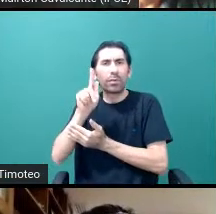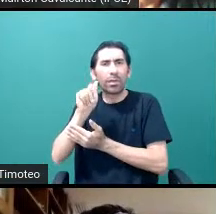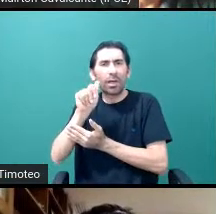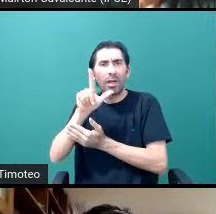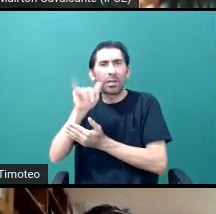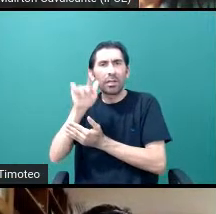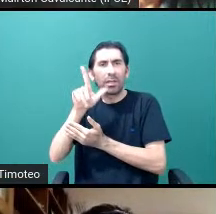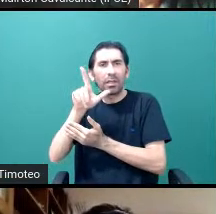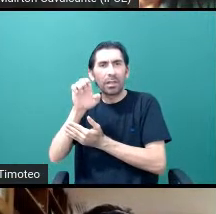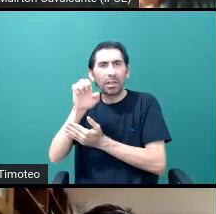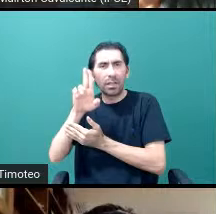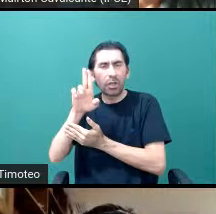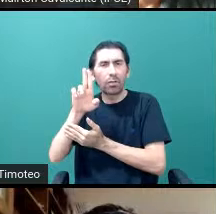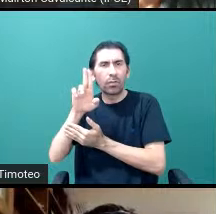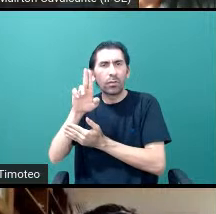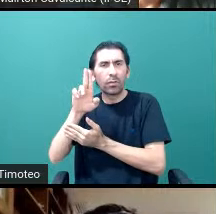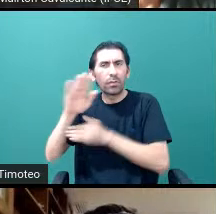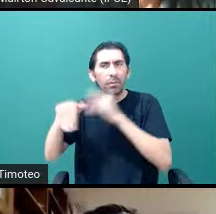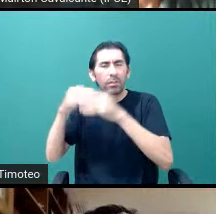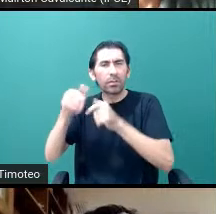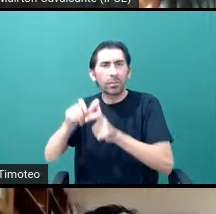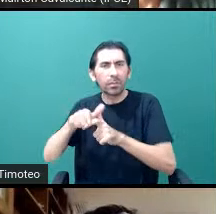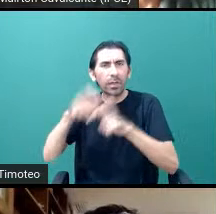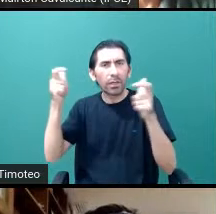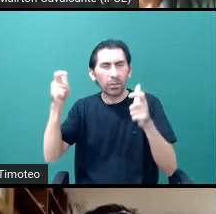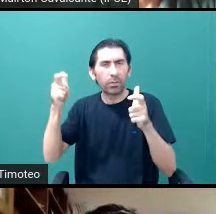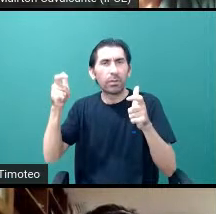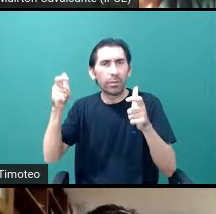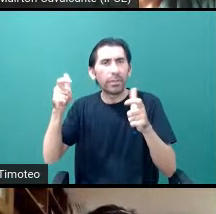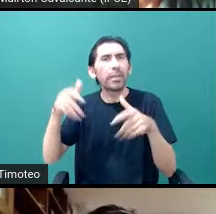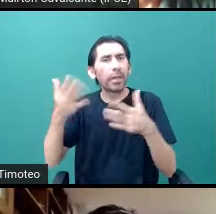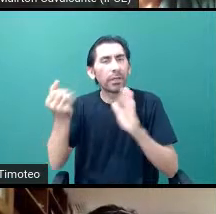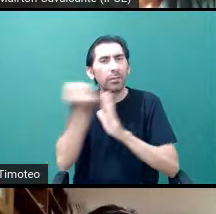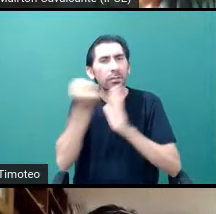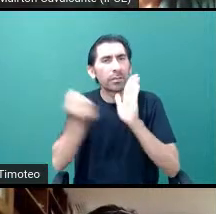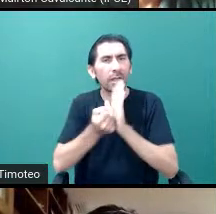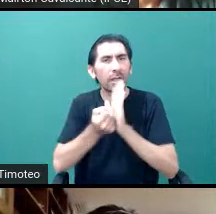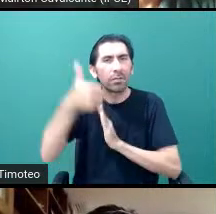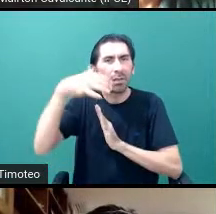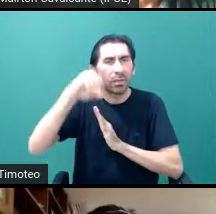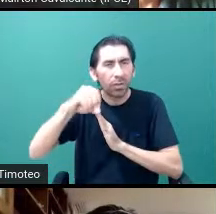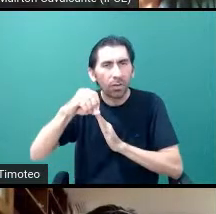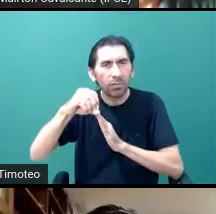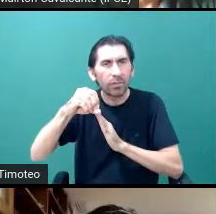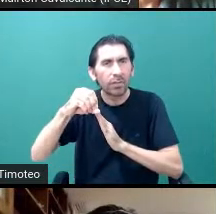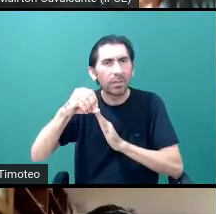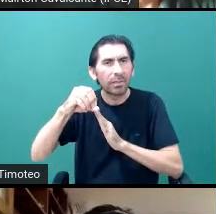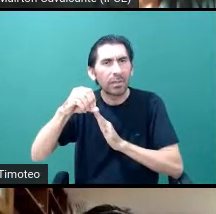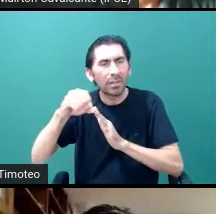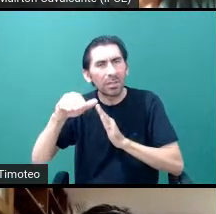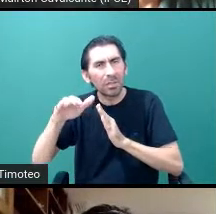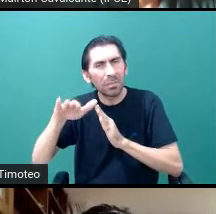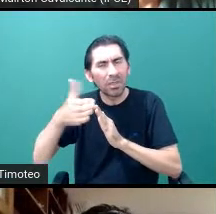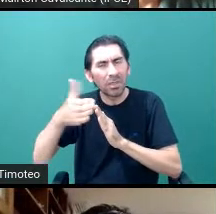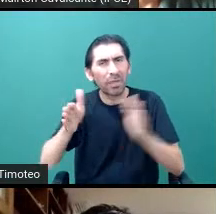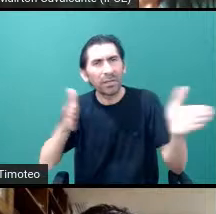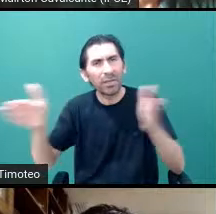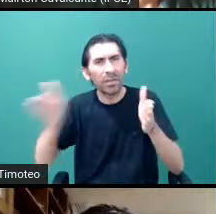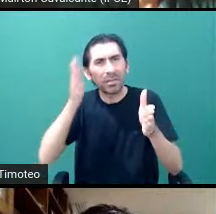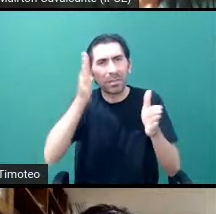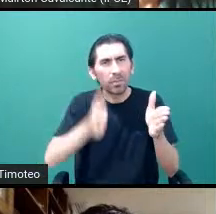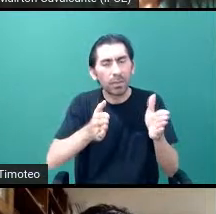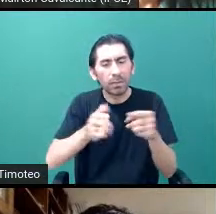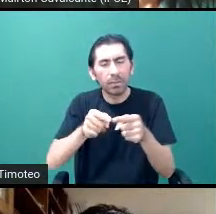desenvolvimento muito maior no século XIX, principalmente na segunda metade do século XIX. E a partir do século XX, então,